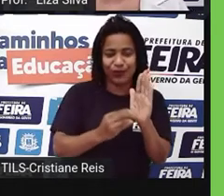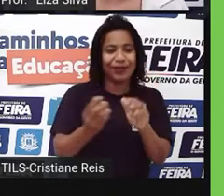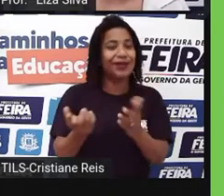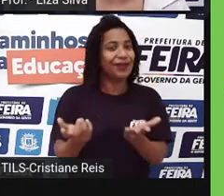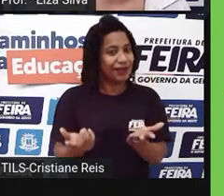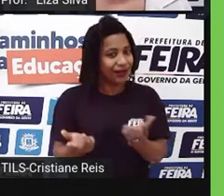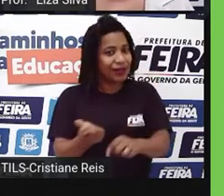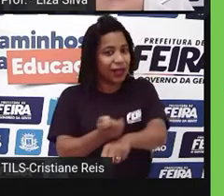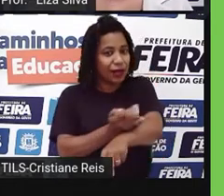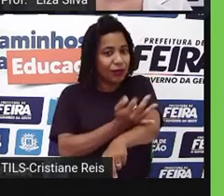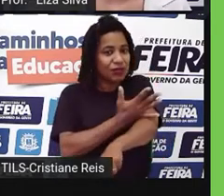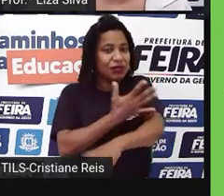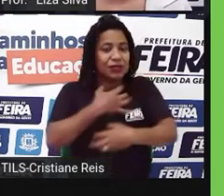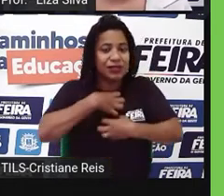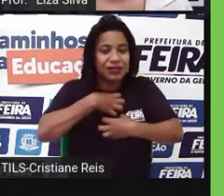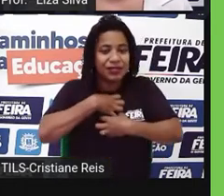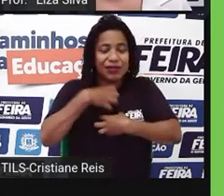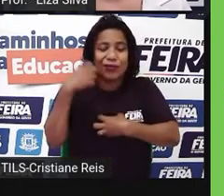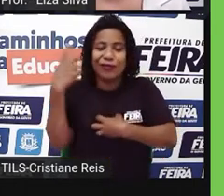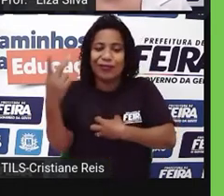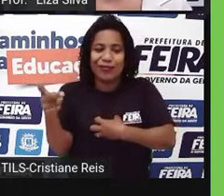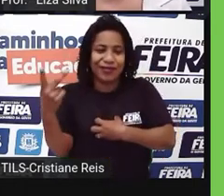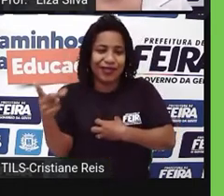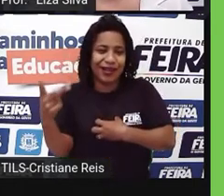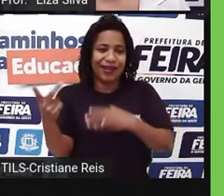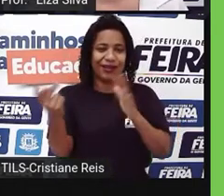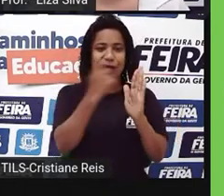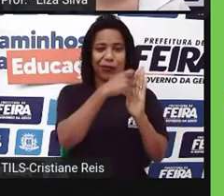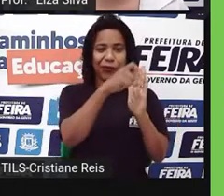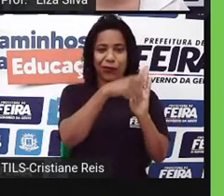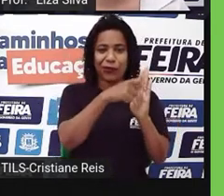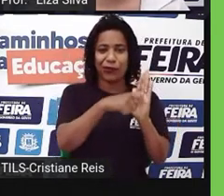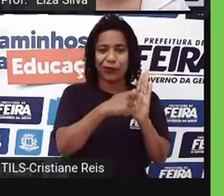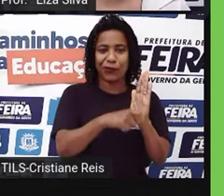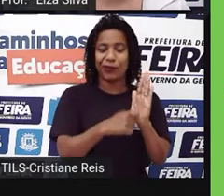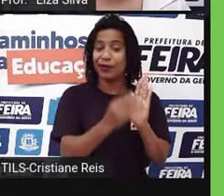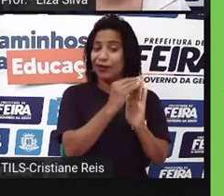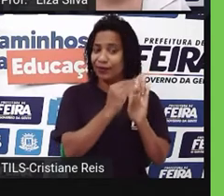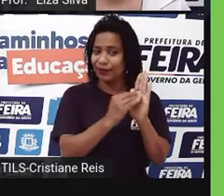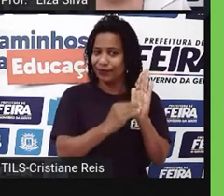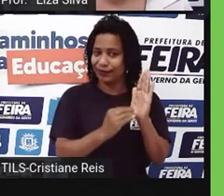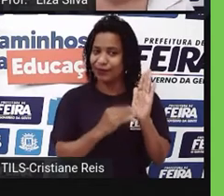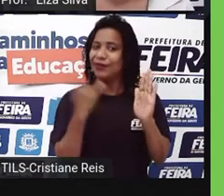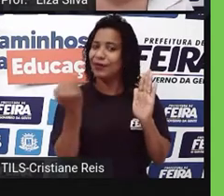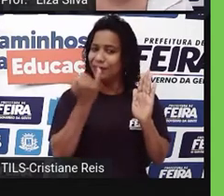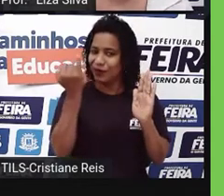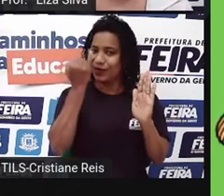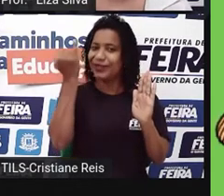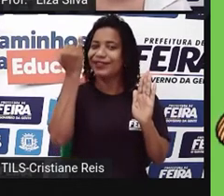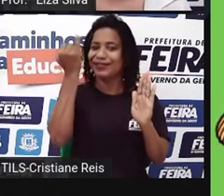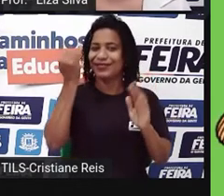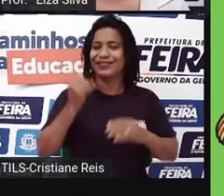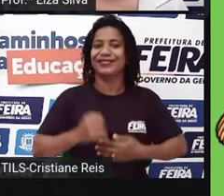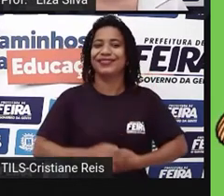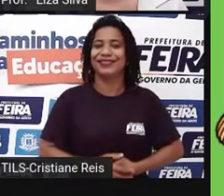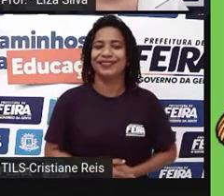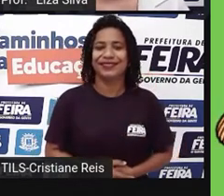entrevistado externa no momento de colocar as suas palavras. Let's go!